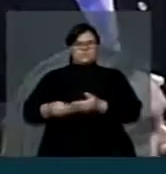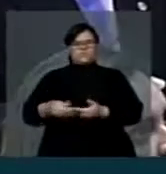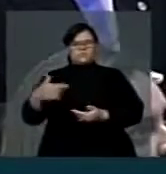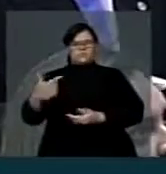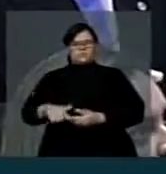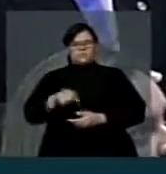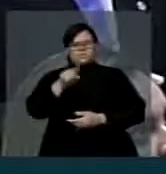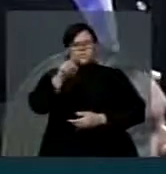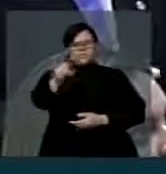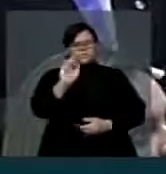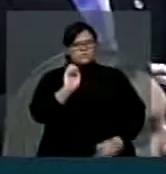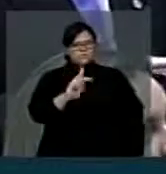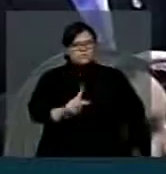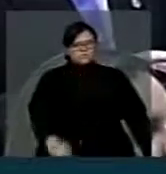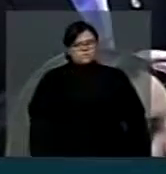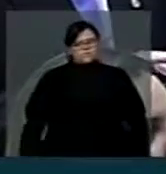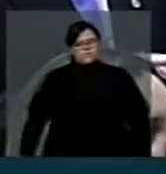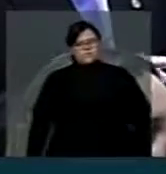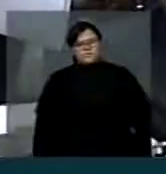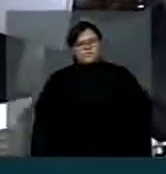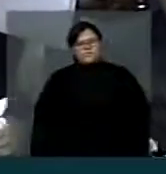agora. Quase todos os líderes assinaram o deputado Beto.